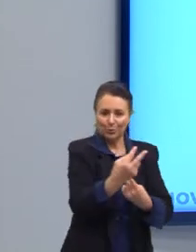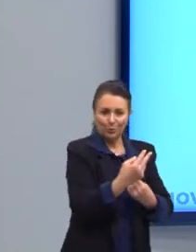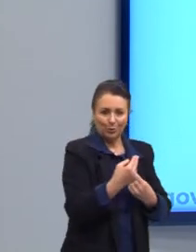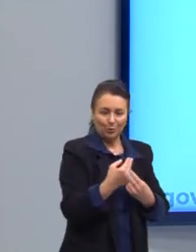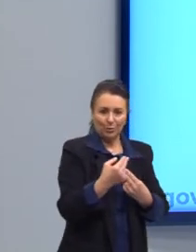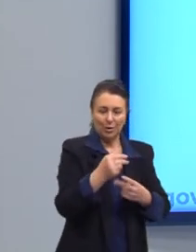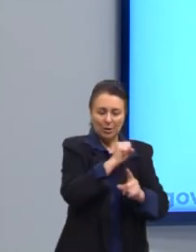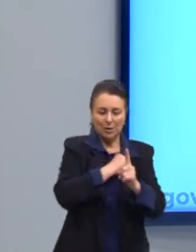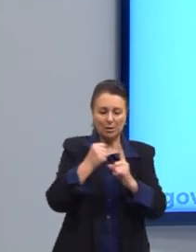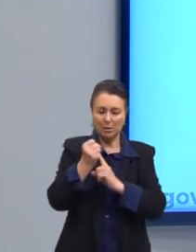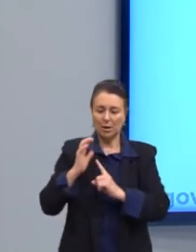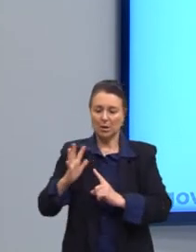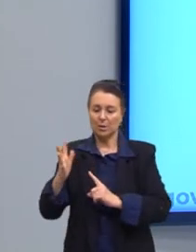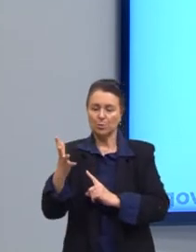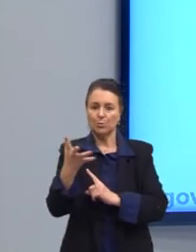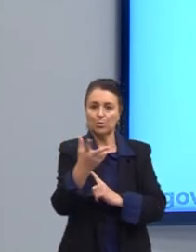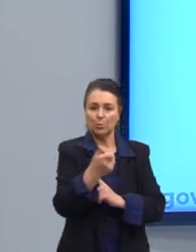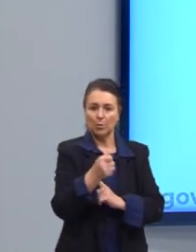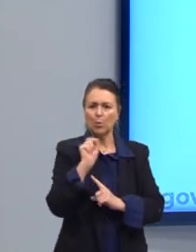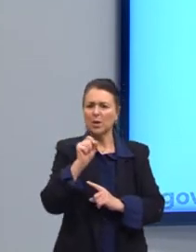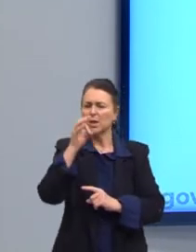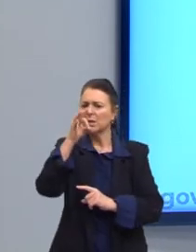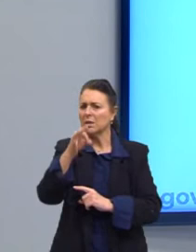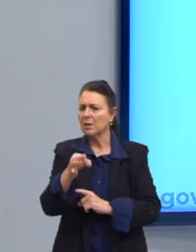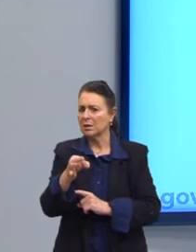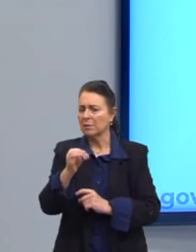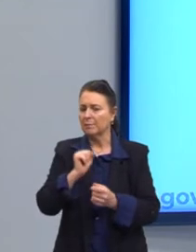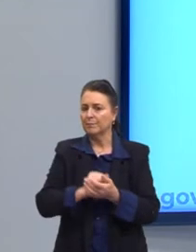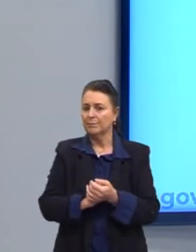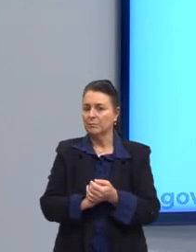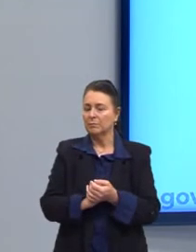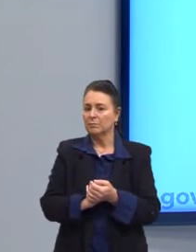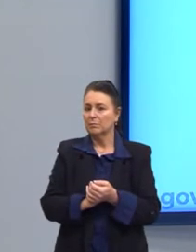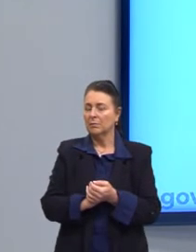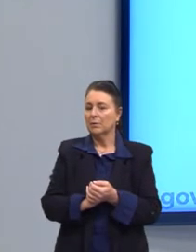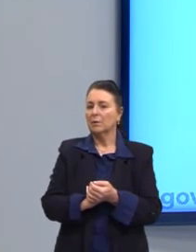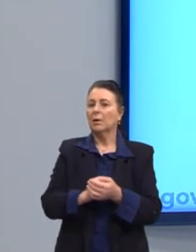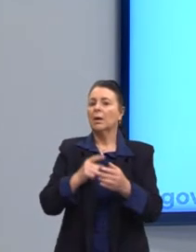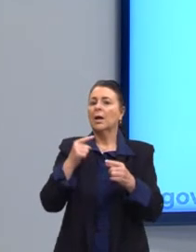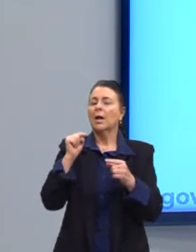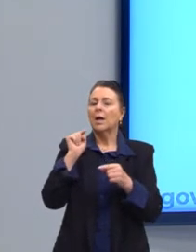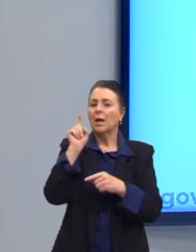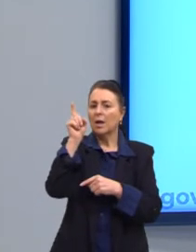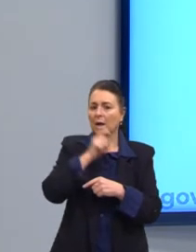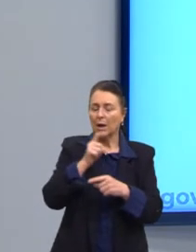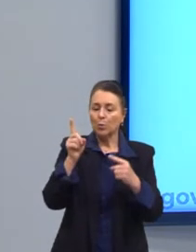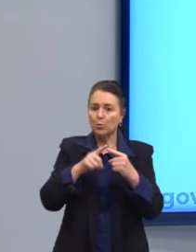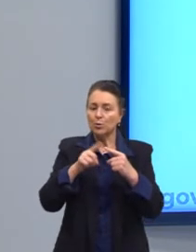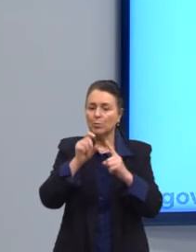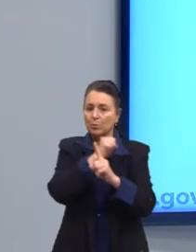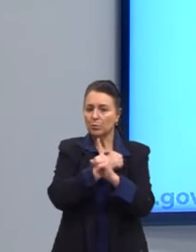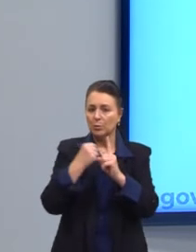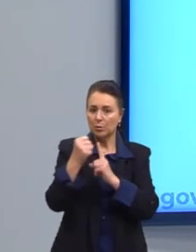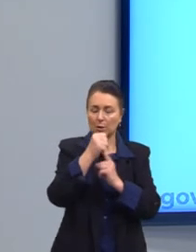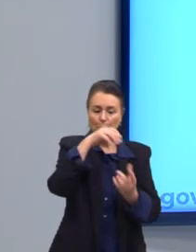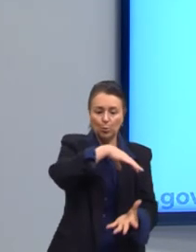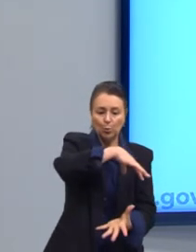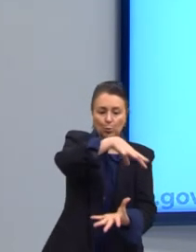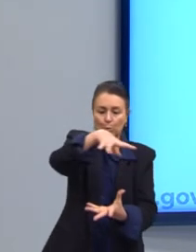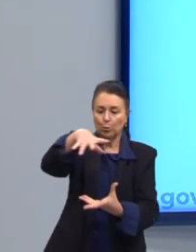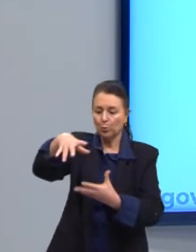de consumo, considere as seguintes afirmativas. é o designativo para o tipo de sociedade do mundo